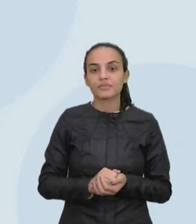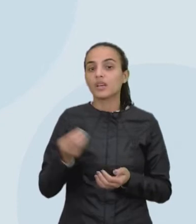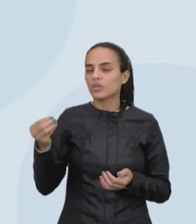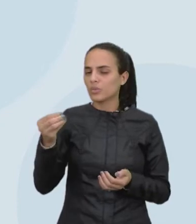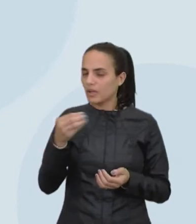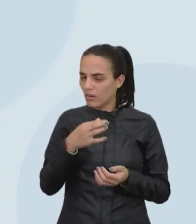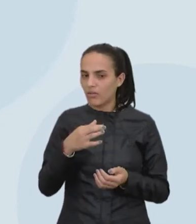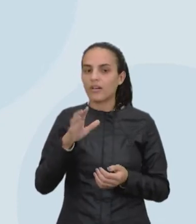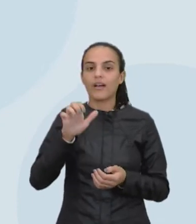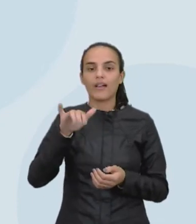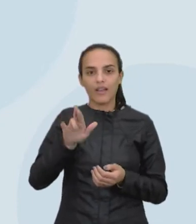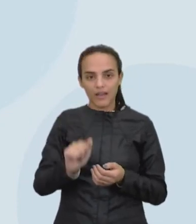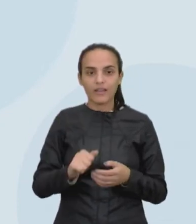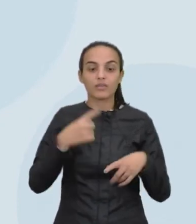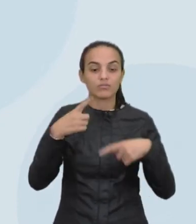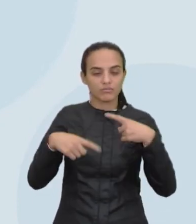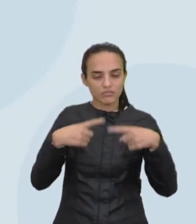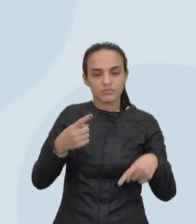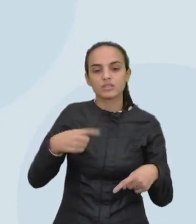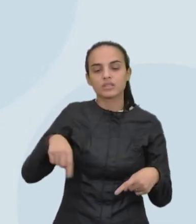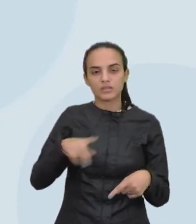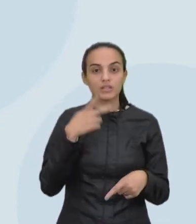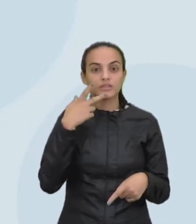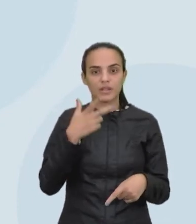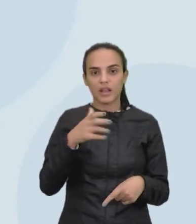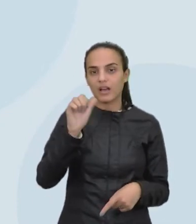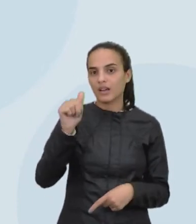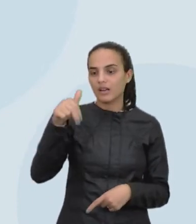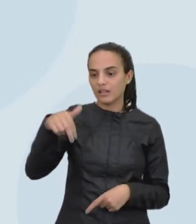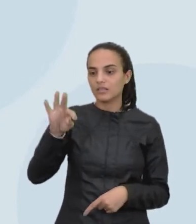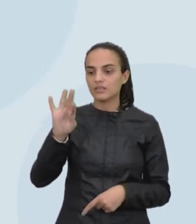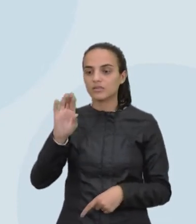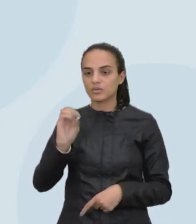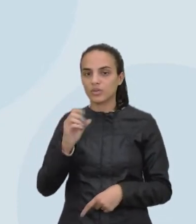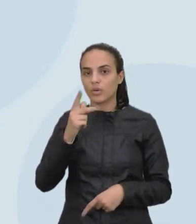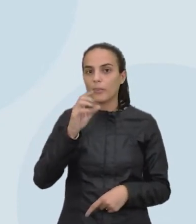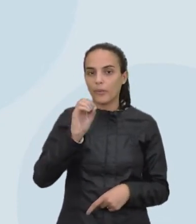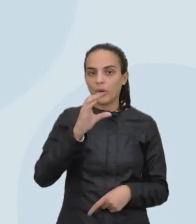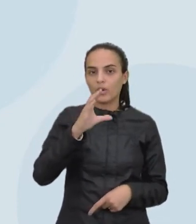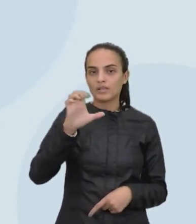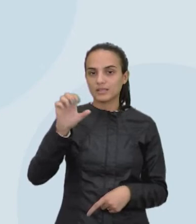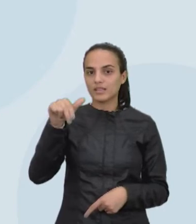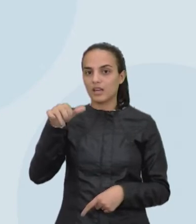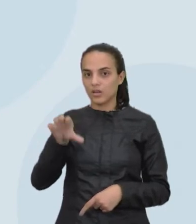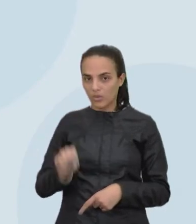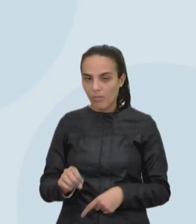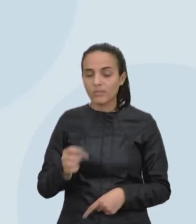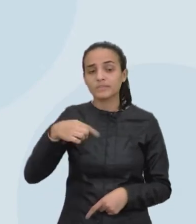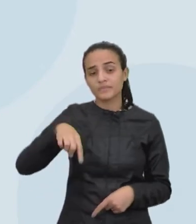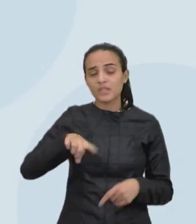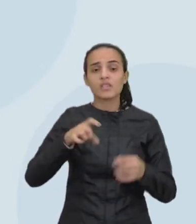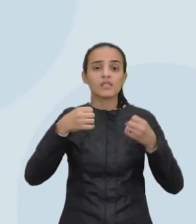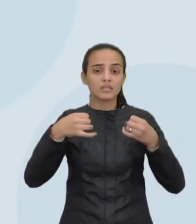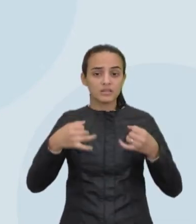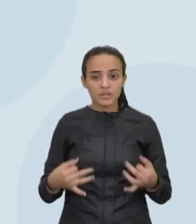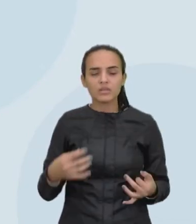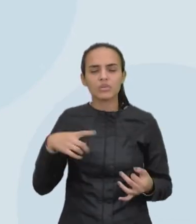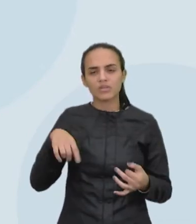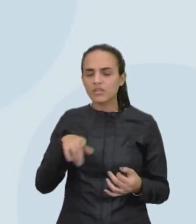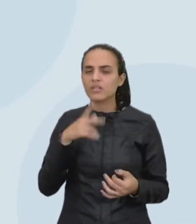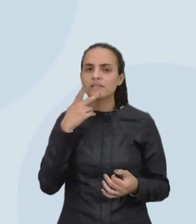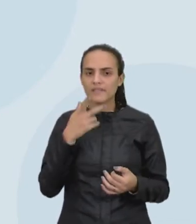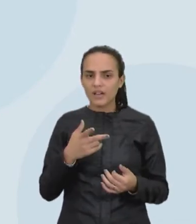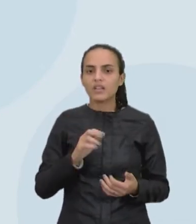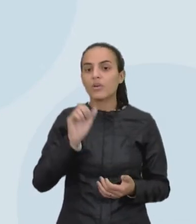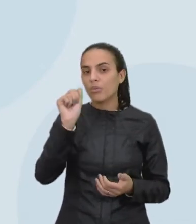era geológica que a gente chama de antropoceno, né. E justamente, né, quando a gente fala, olha